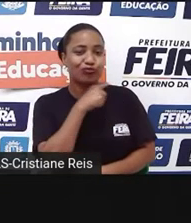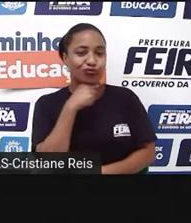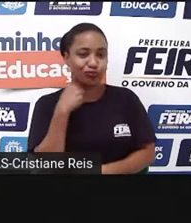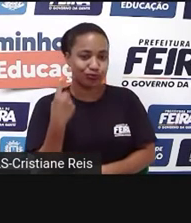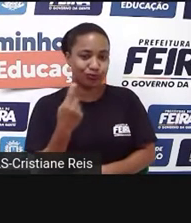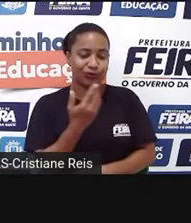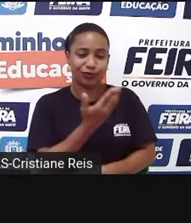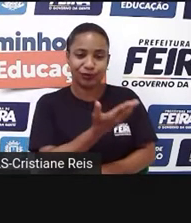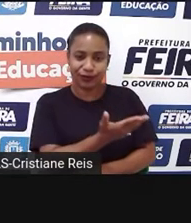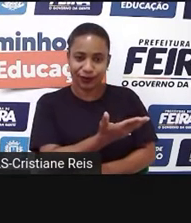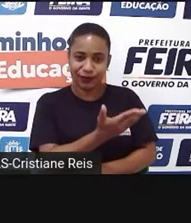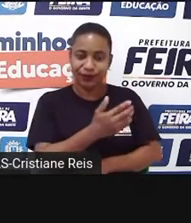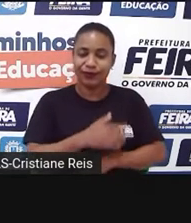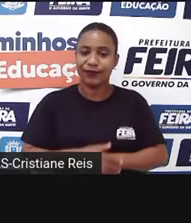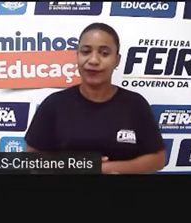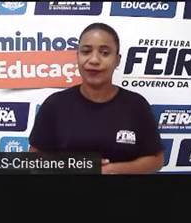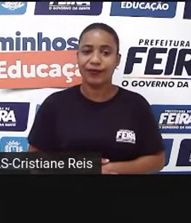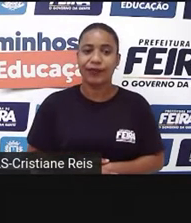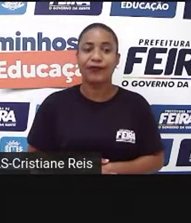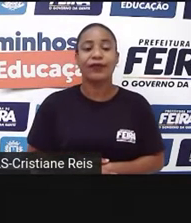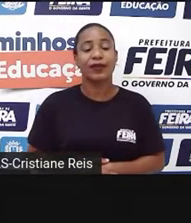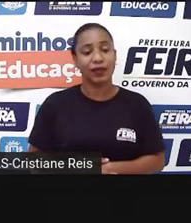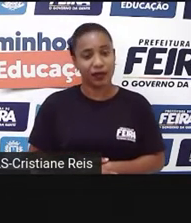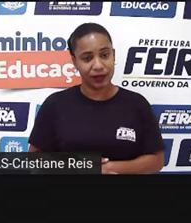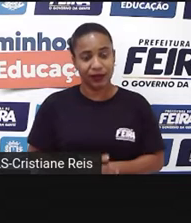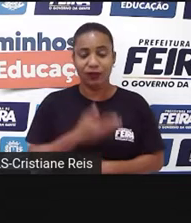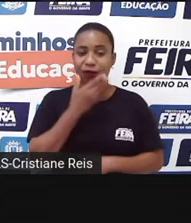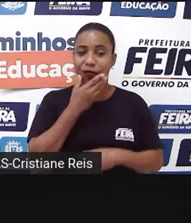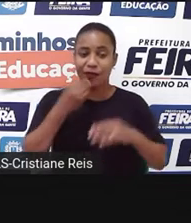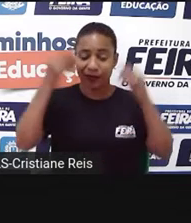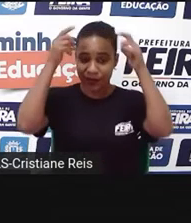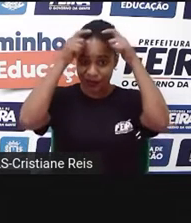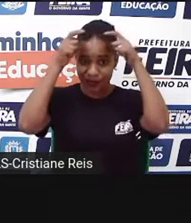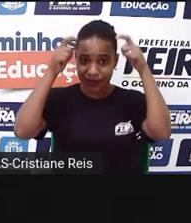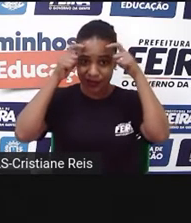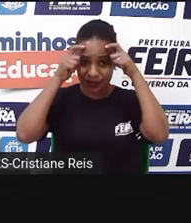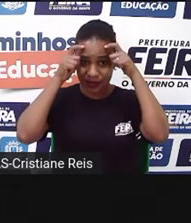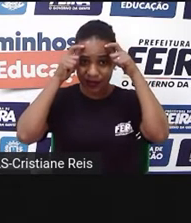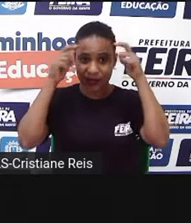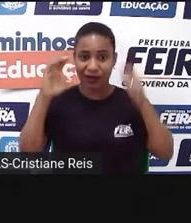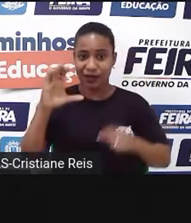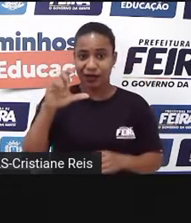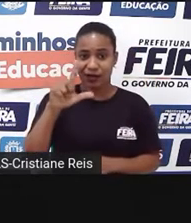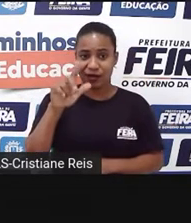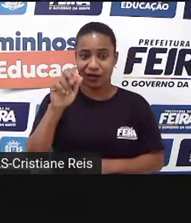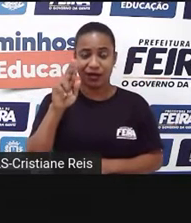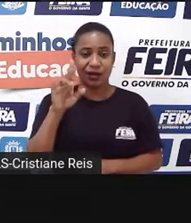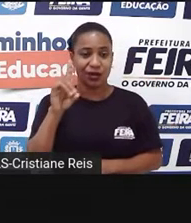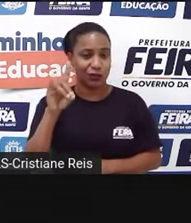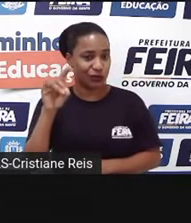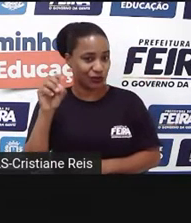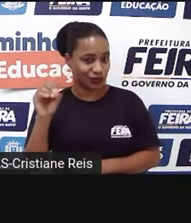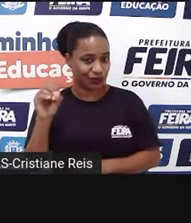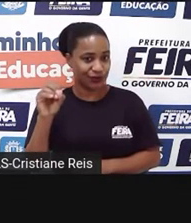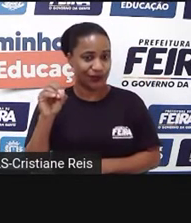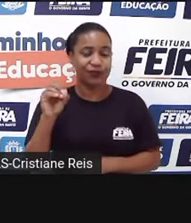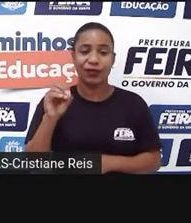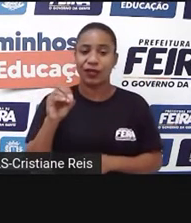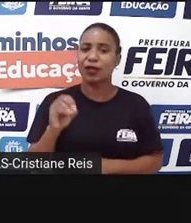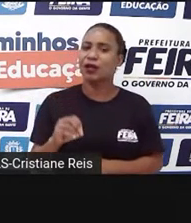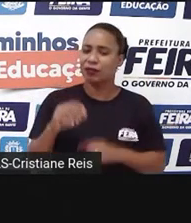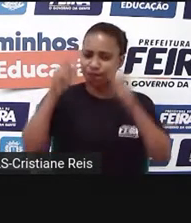E devido a isto, Cláudio, que era o rei atual, manda Hamlet para um exílio de navio. Só que lá no navio de